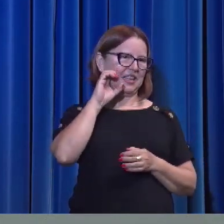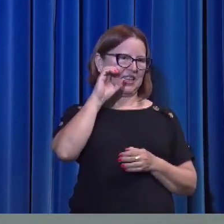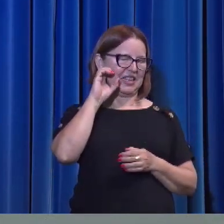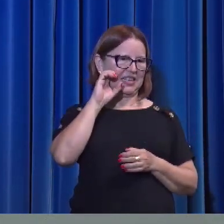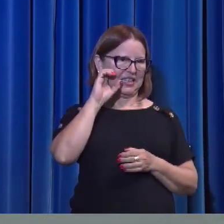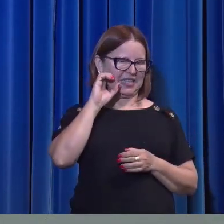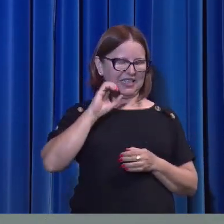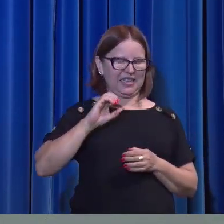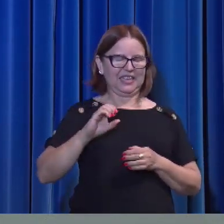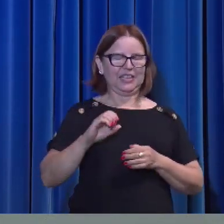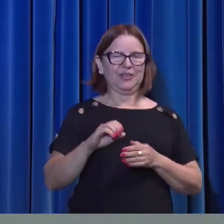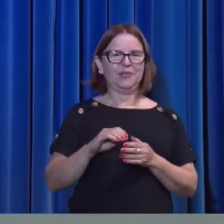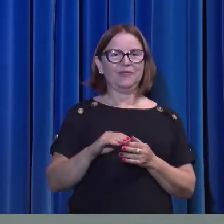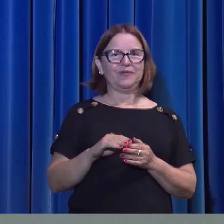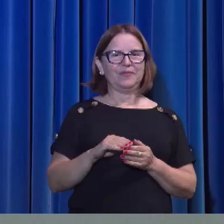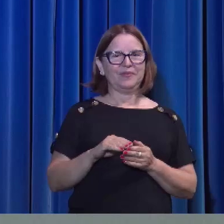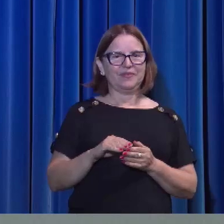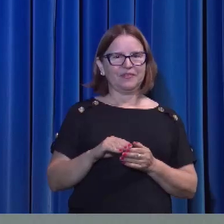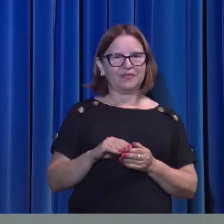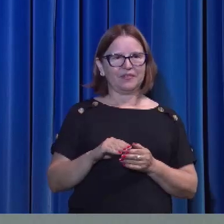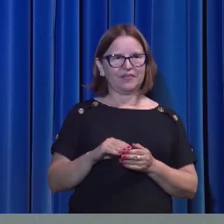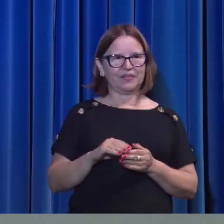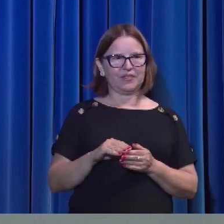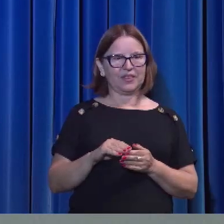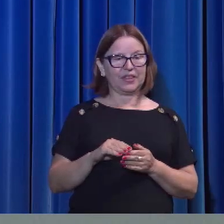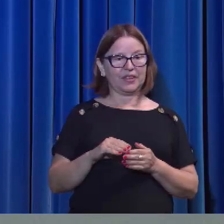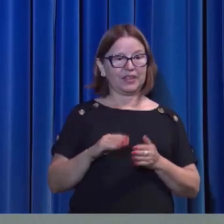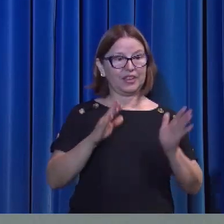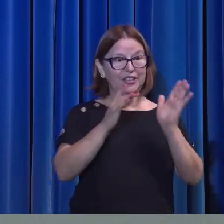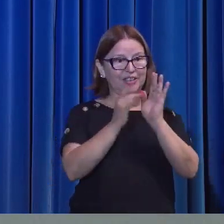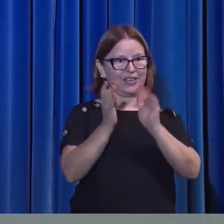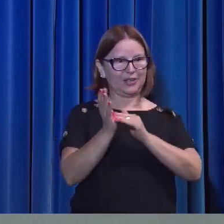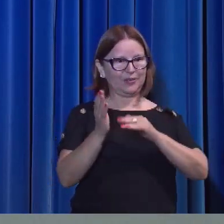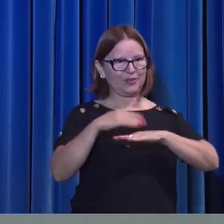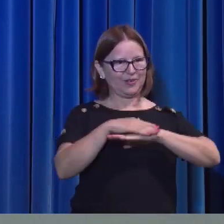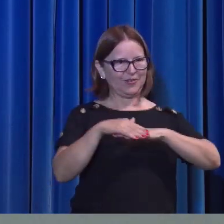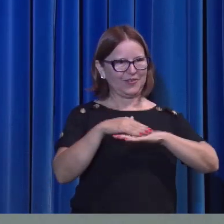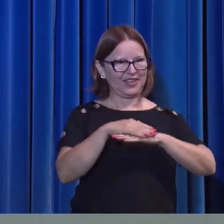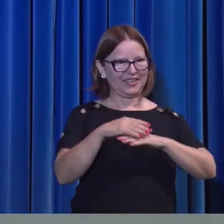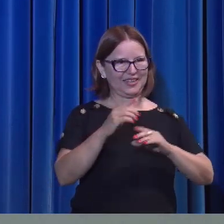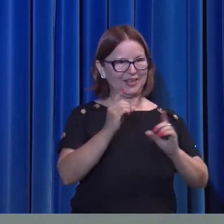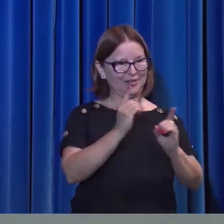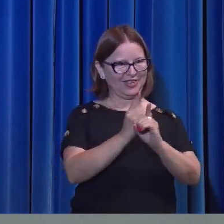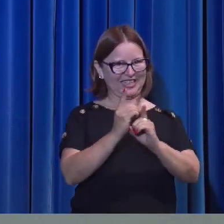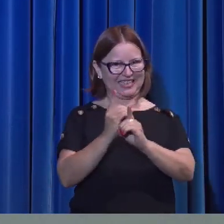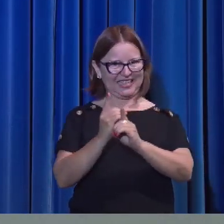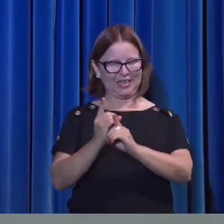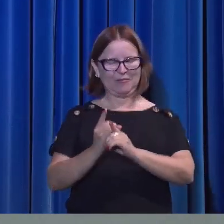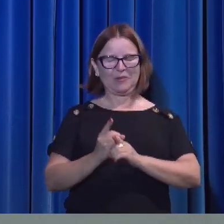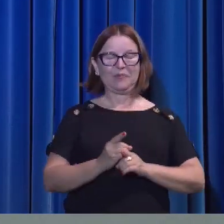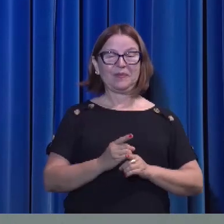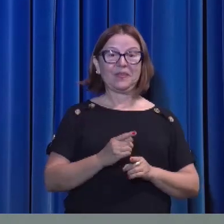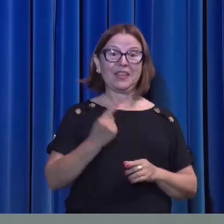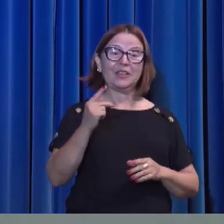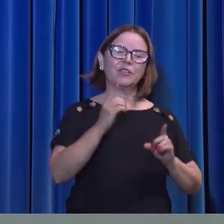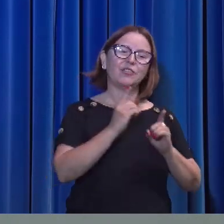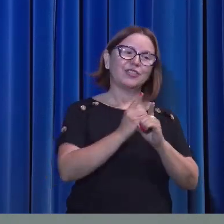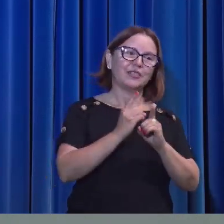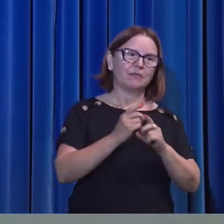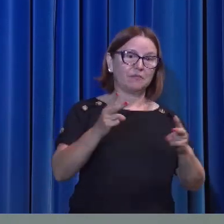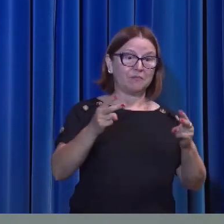tomou a ceia. Ele está conversando com os seus discípulos. E os seus discípulos